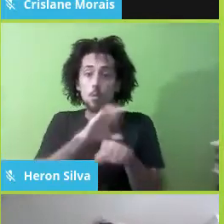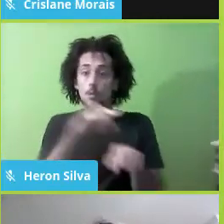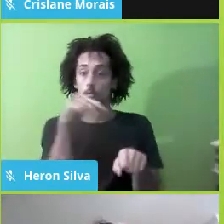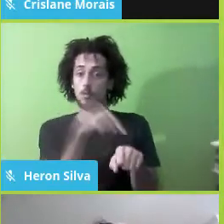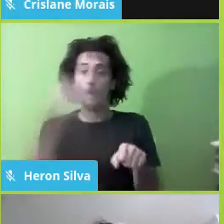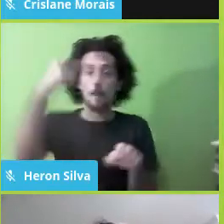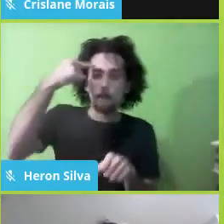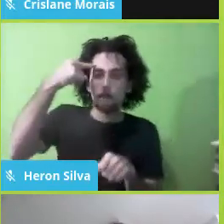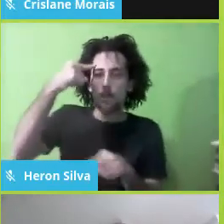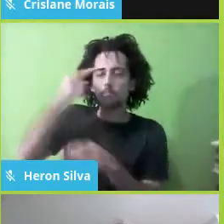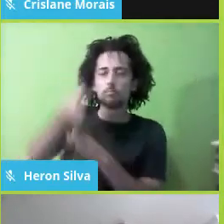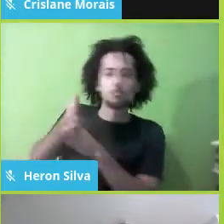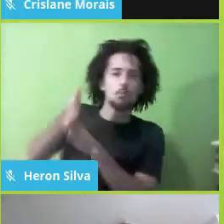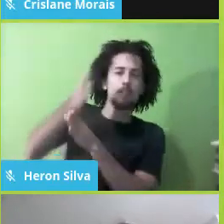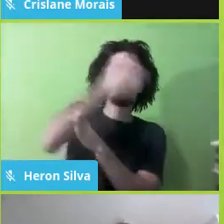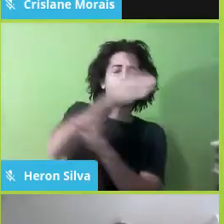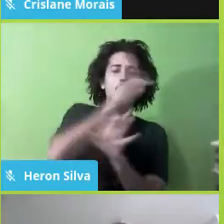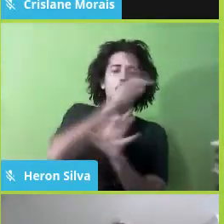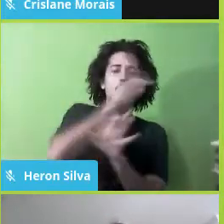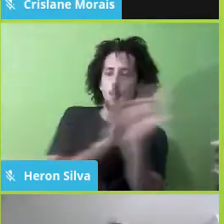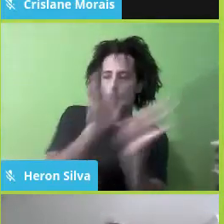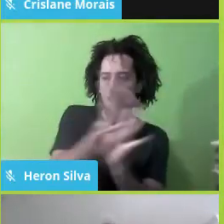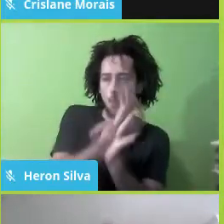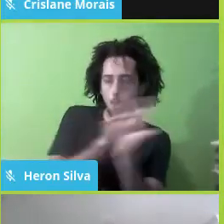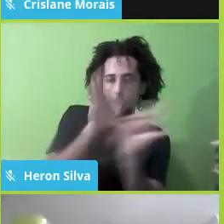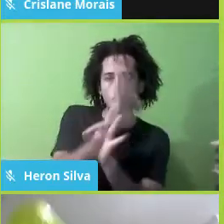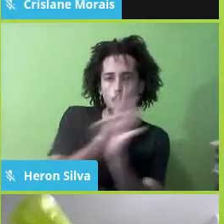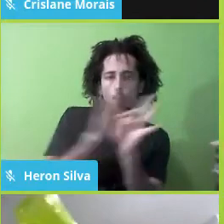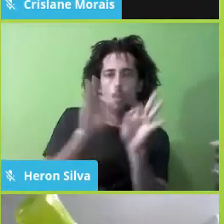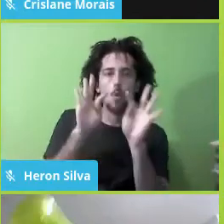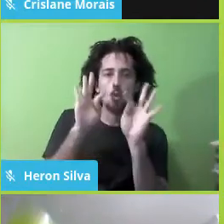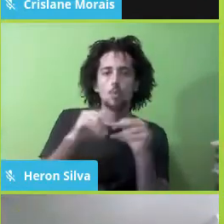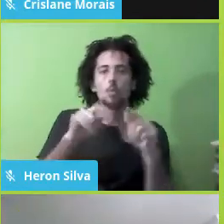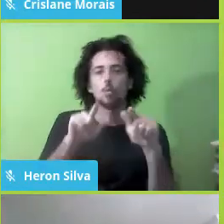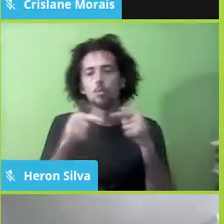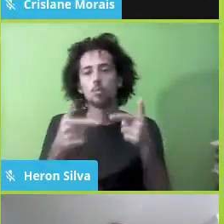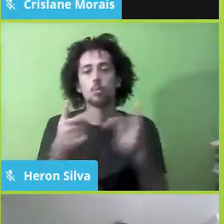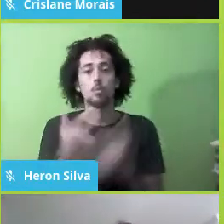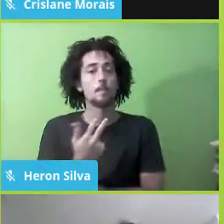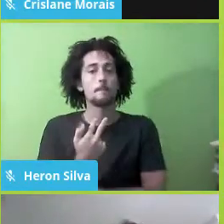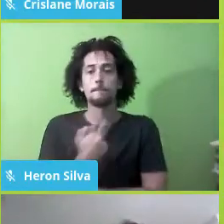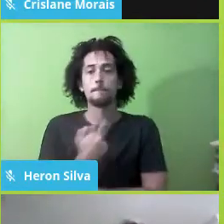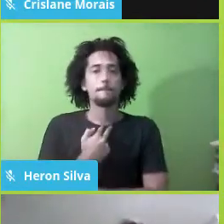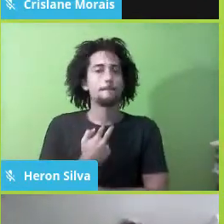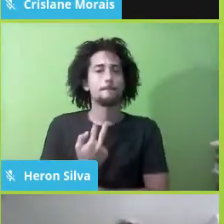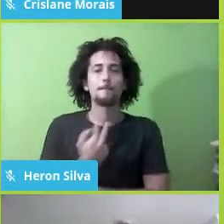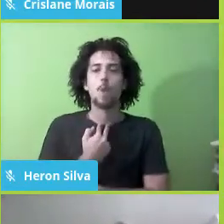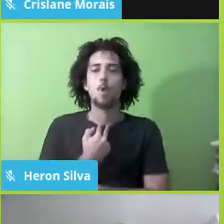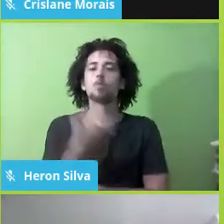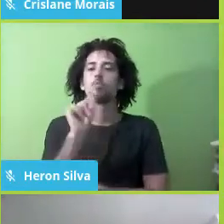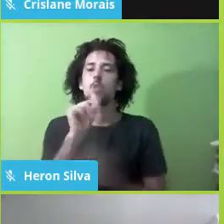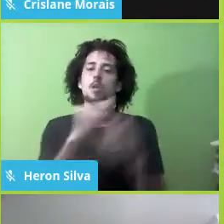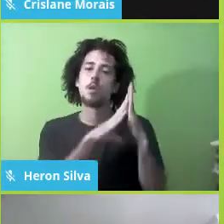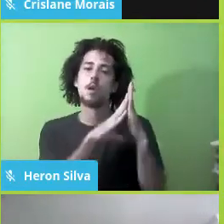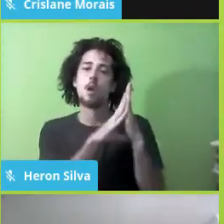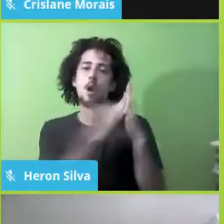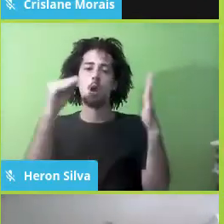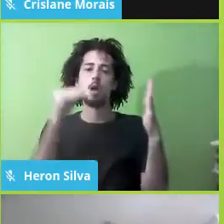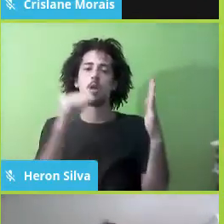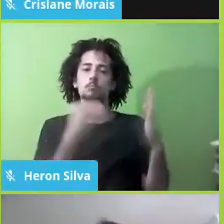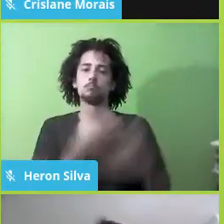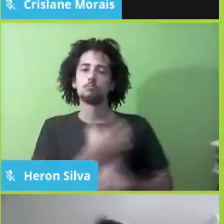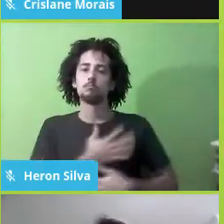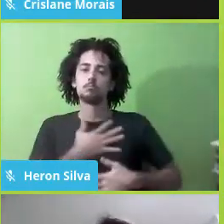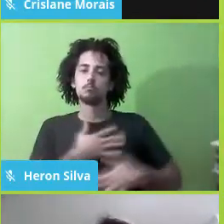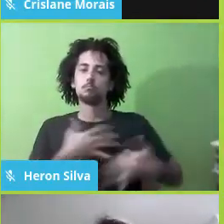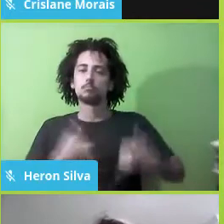para acolher tantas lutas, ela não pode ser inspirada, ela não pode ter como elemento